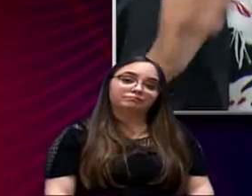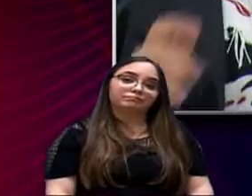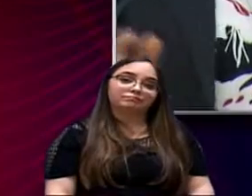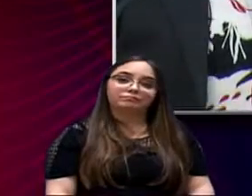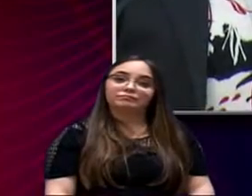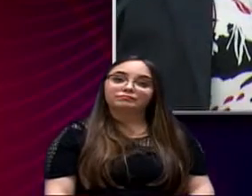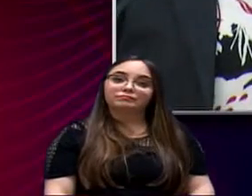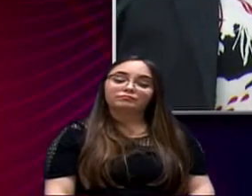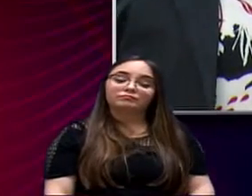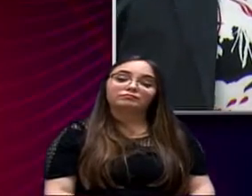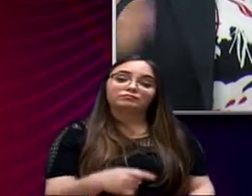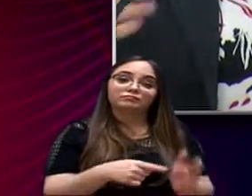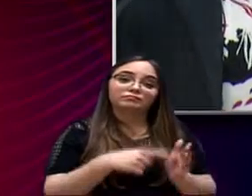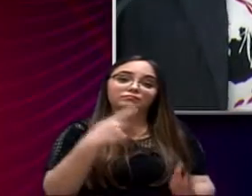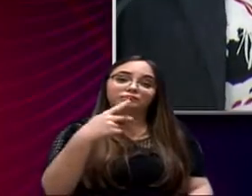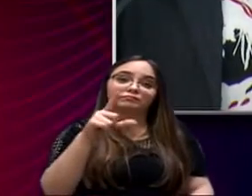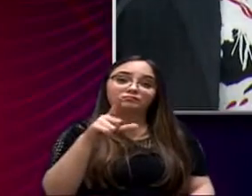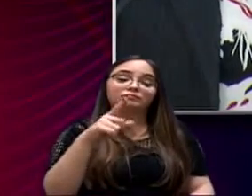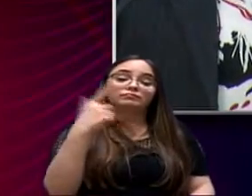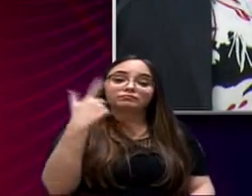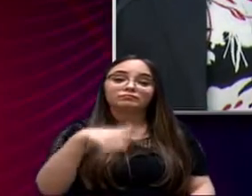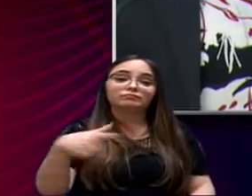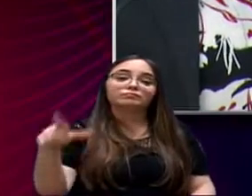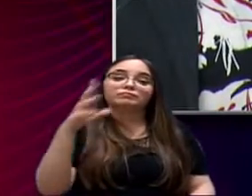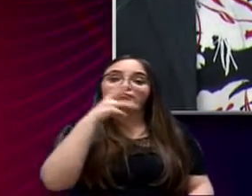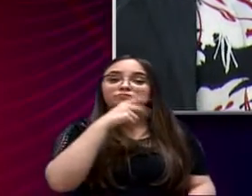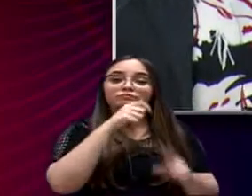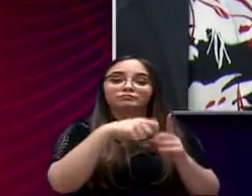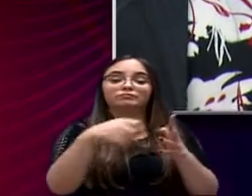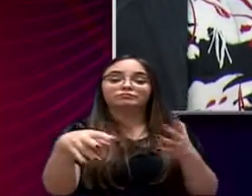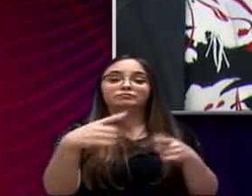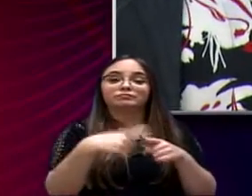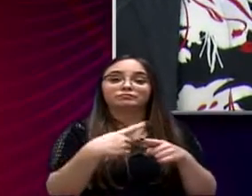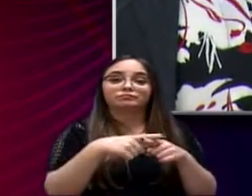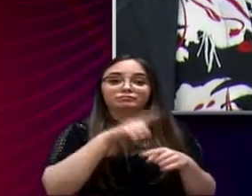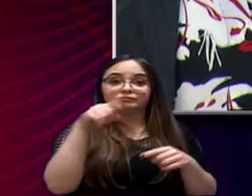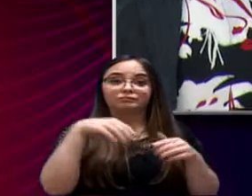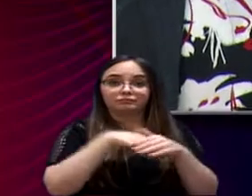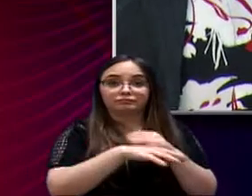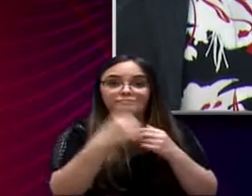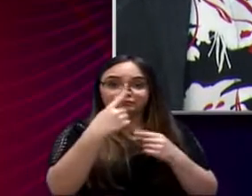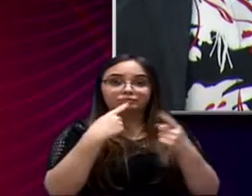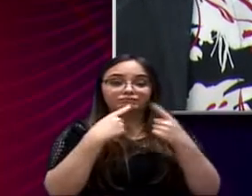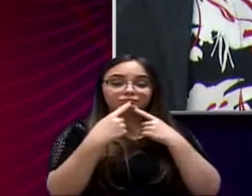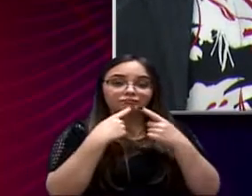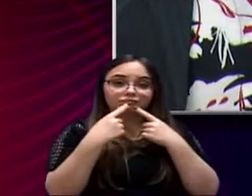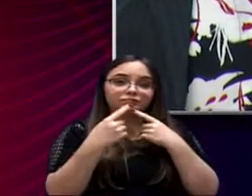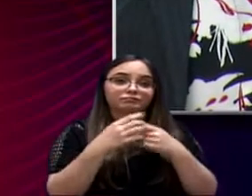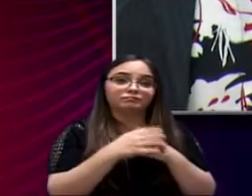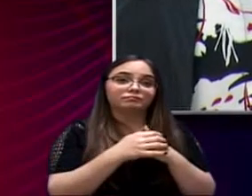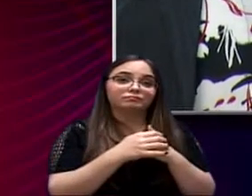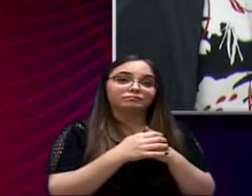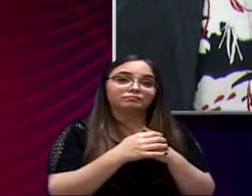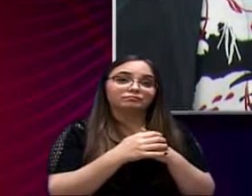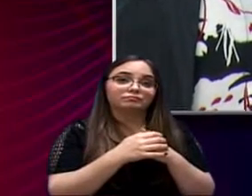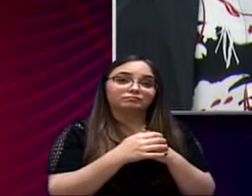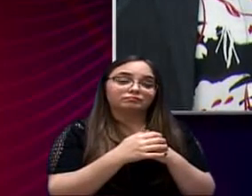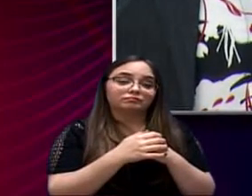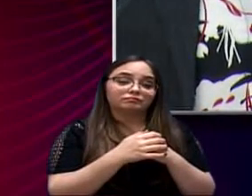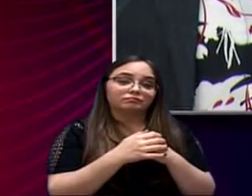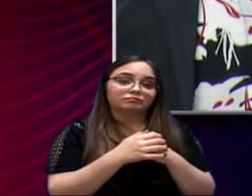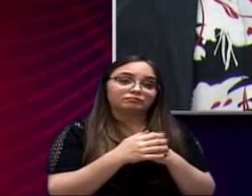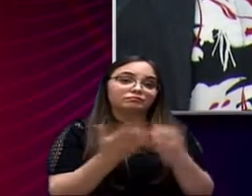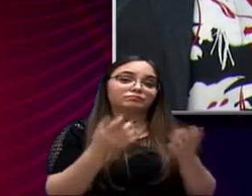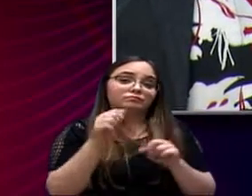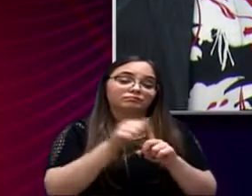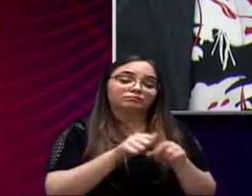preocupação é desse PL demorar mais meses, porque nós tiramos, ele saiu em primeira discussão com as emendas. Vereadora, é... Nós estamos